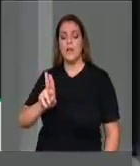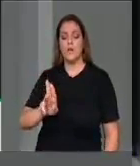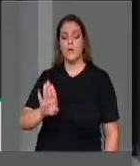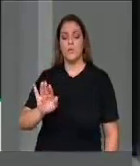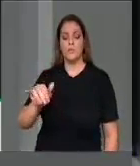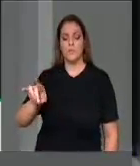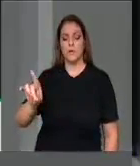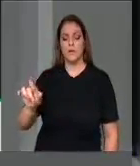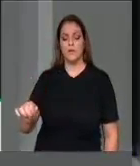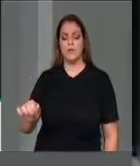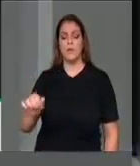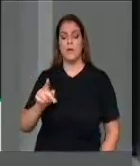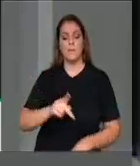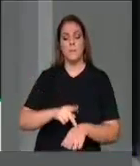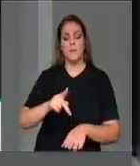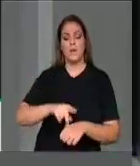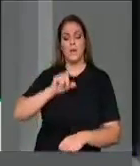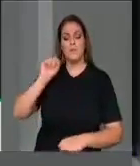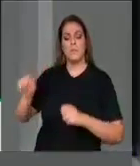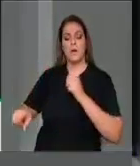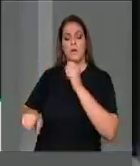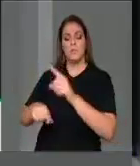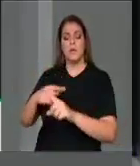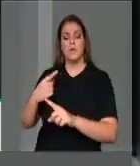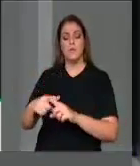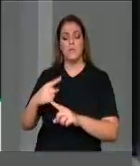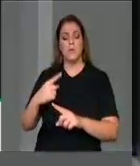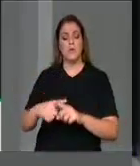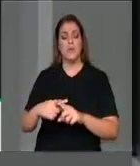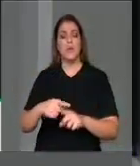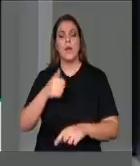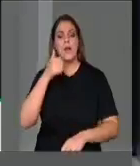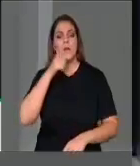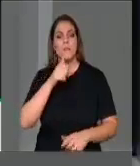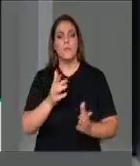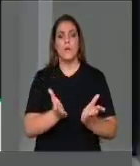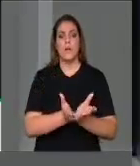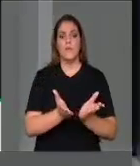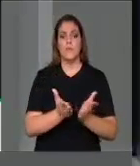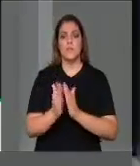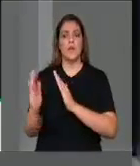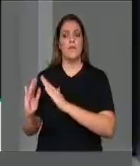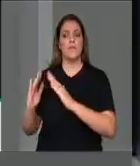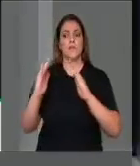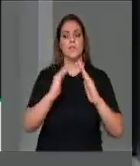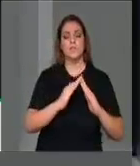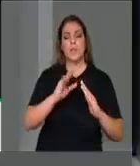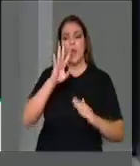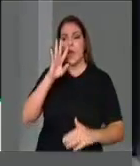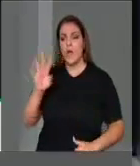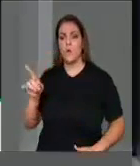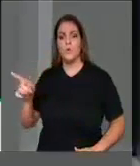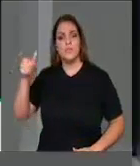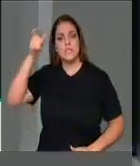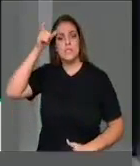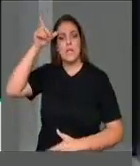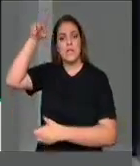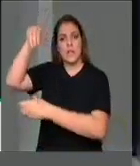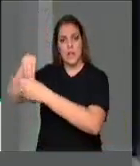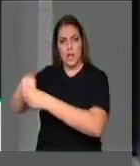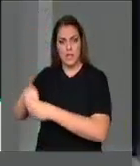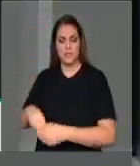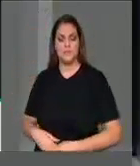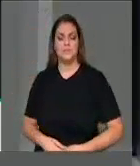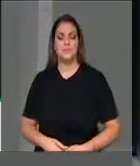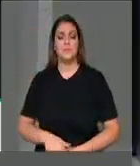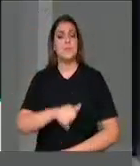evangélica dizia que ela estava possuída pelo Satanás. No Rio de Janeiro mesmo, a